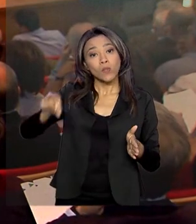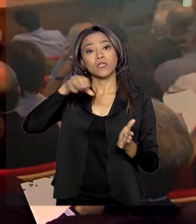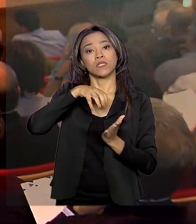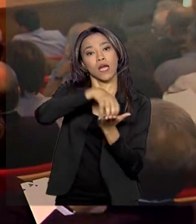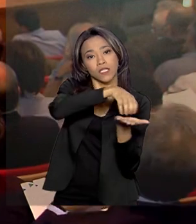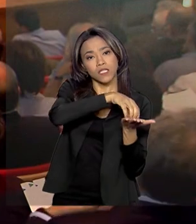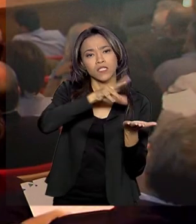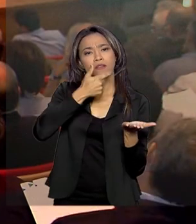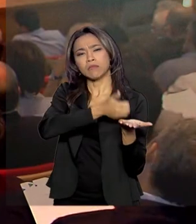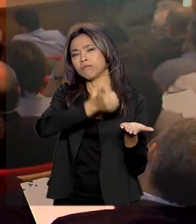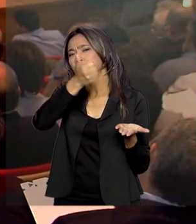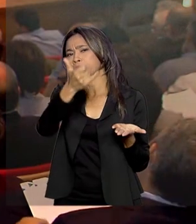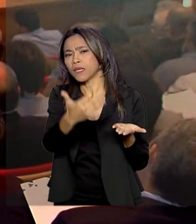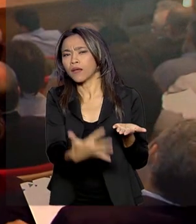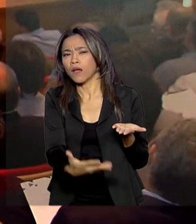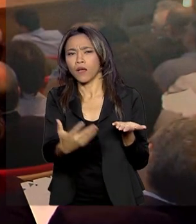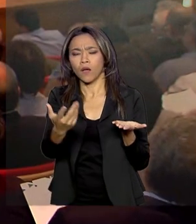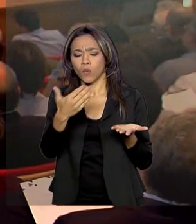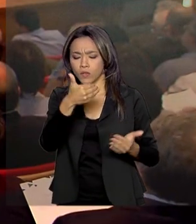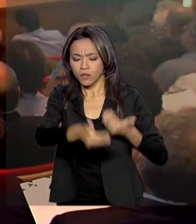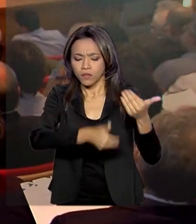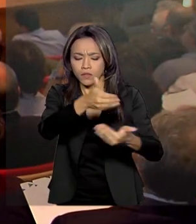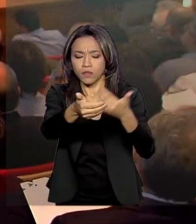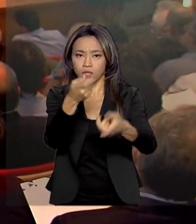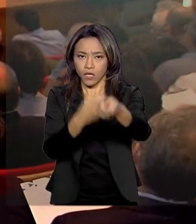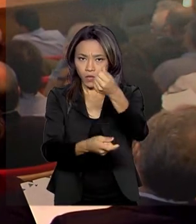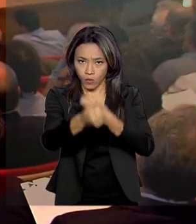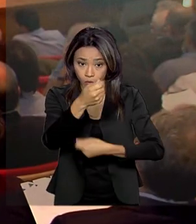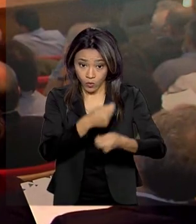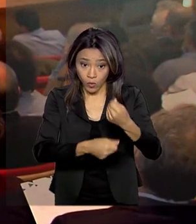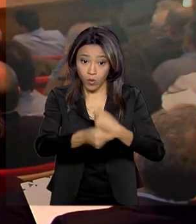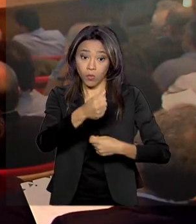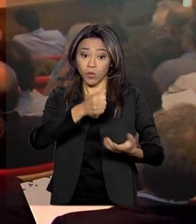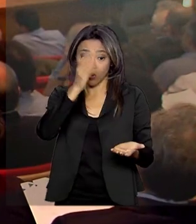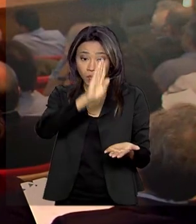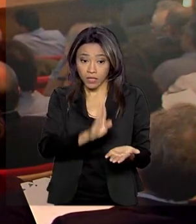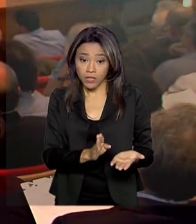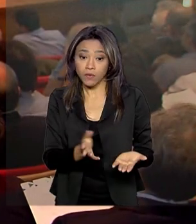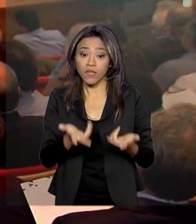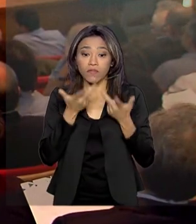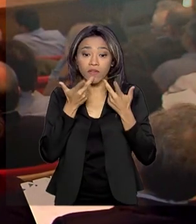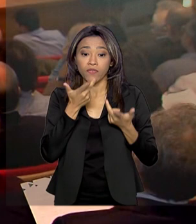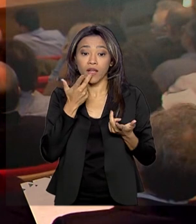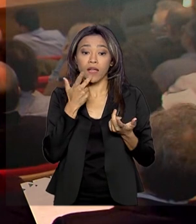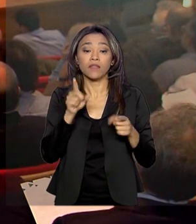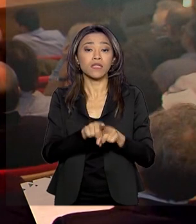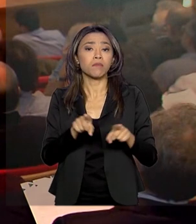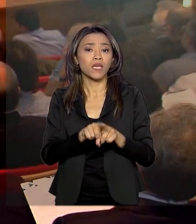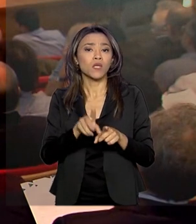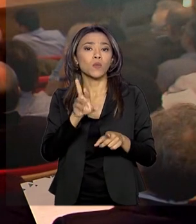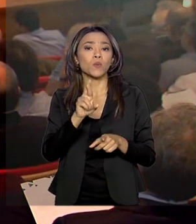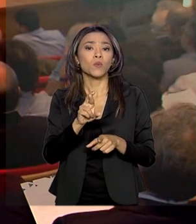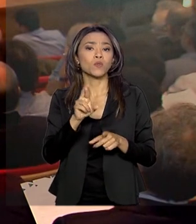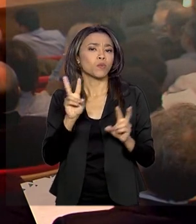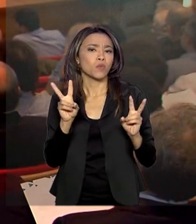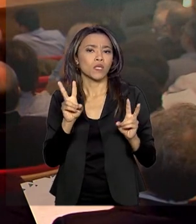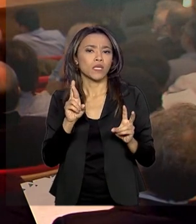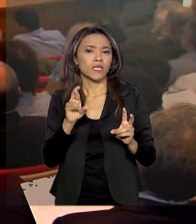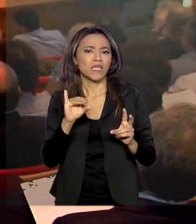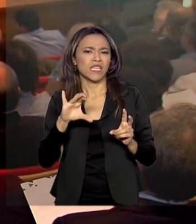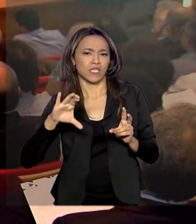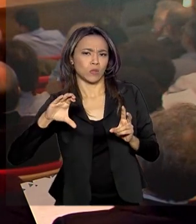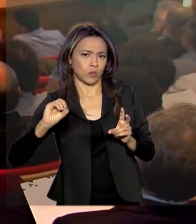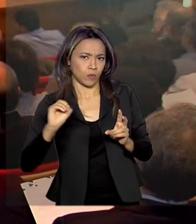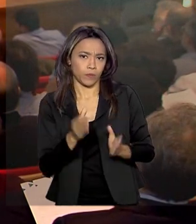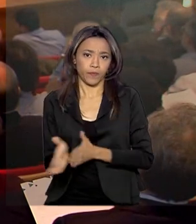sobre o crescimento econômico brasileiro, o aumento econômico brasileiro, e também sobre o risco país. Esse debate sobre o